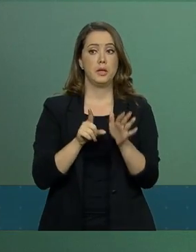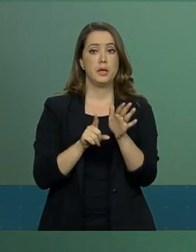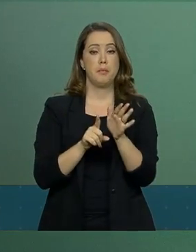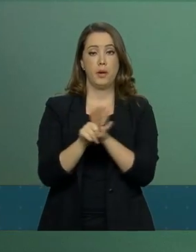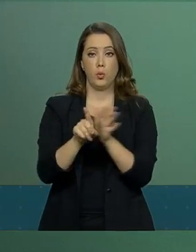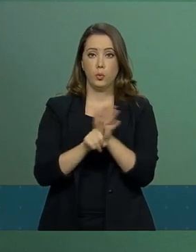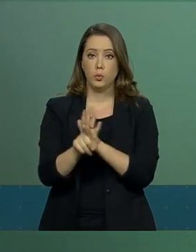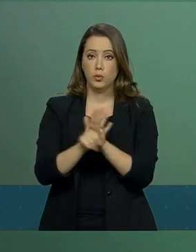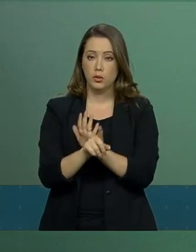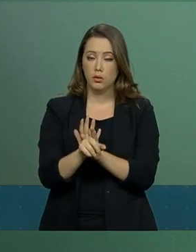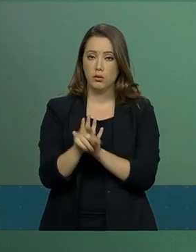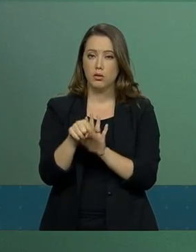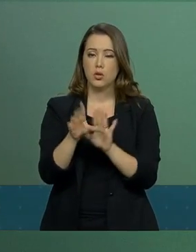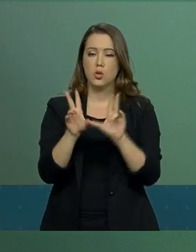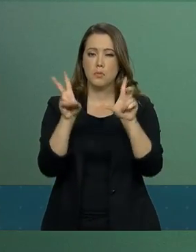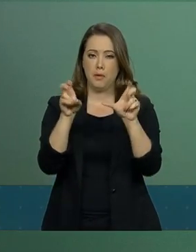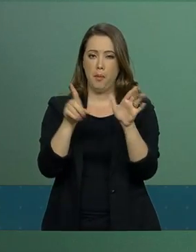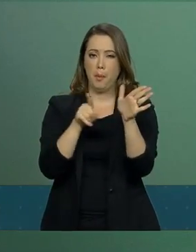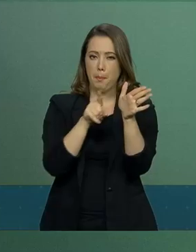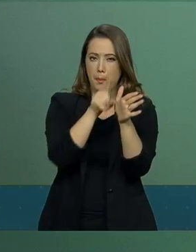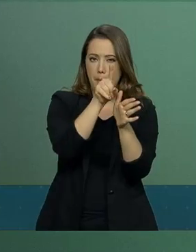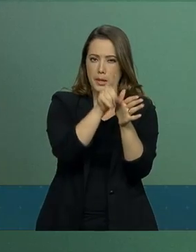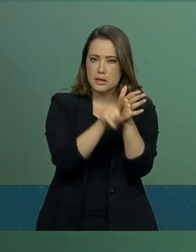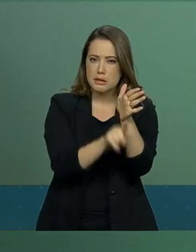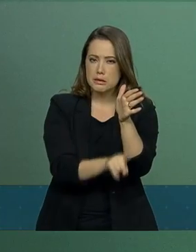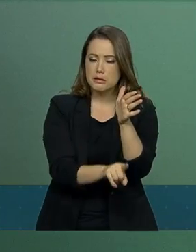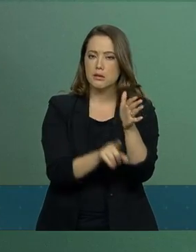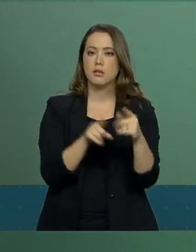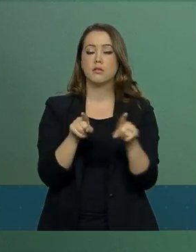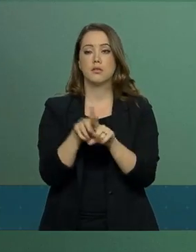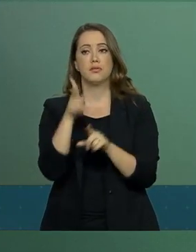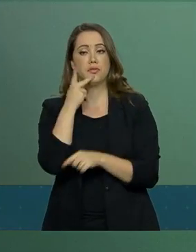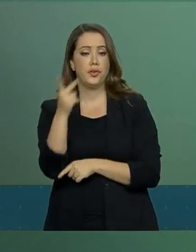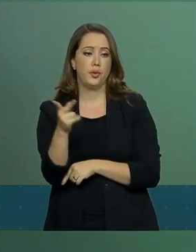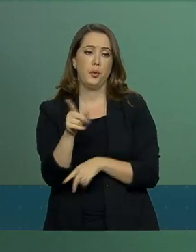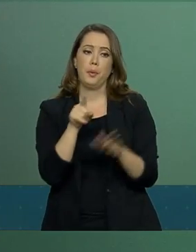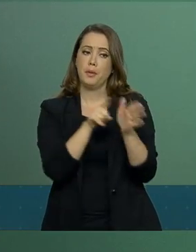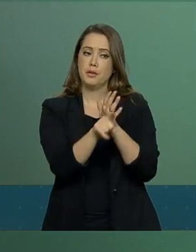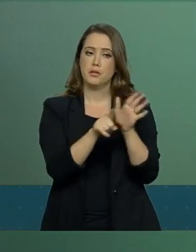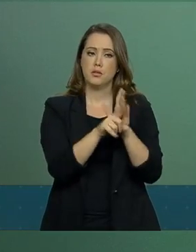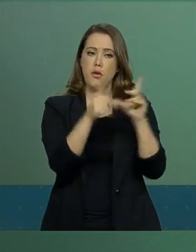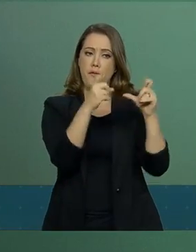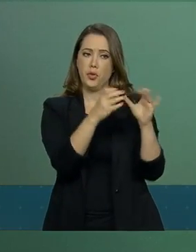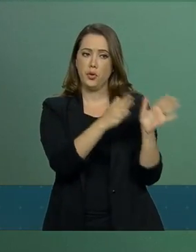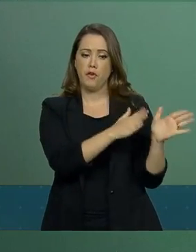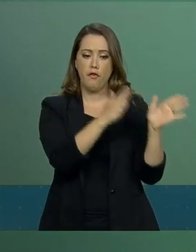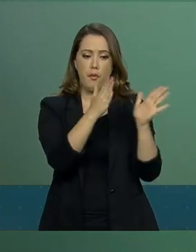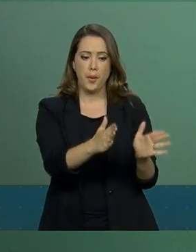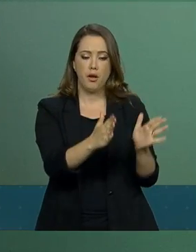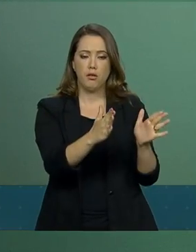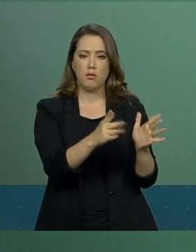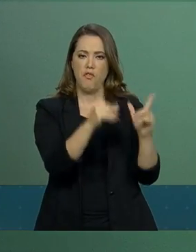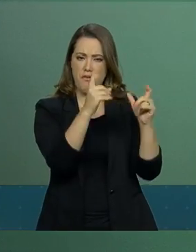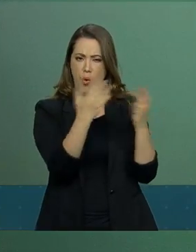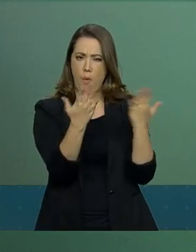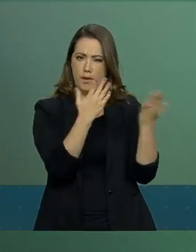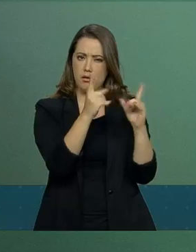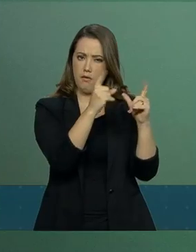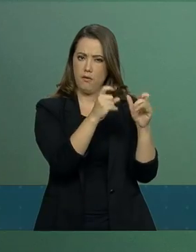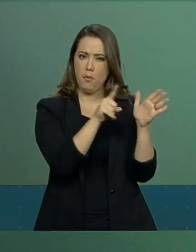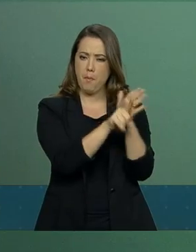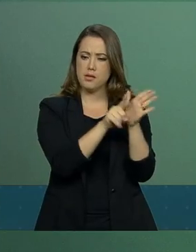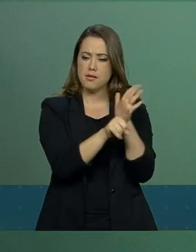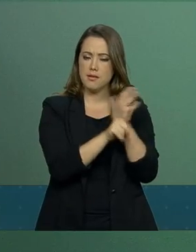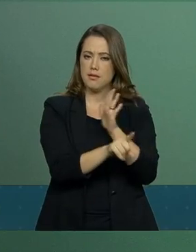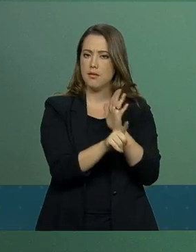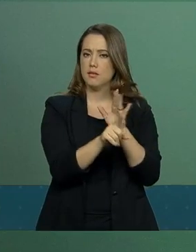gostaria de iluminar-lhes que pesquisas são fotografias de momento e, já de algum tempo,